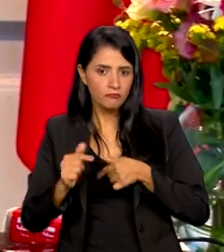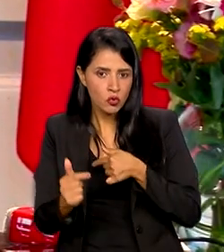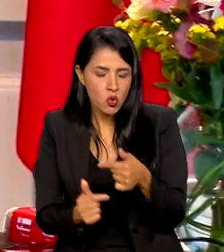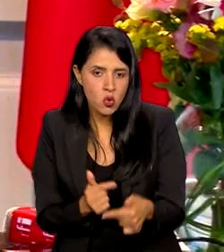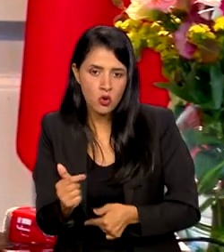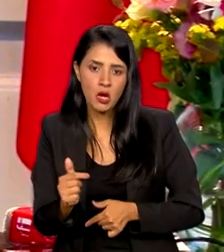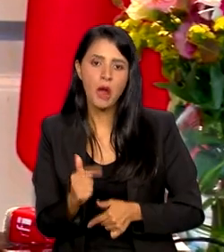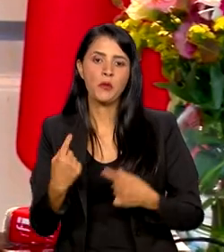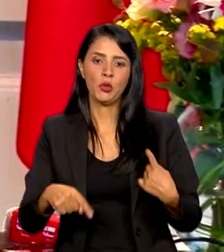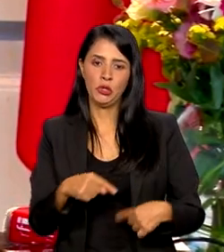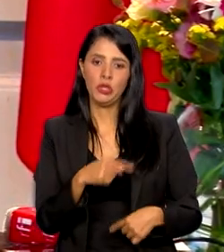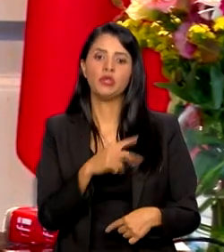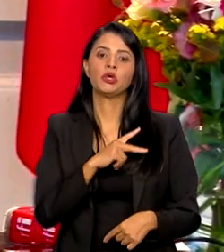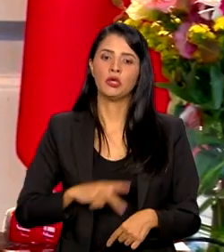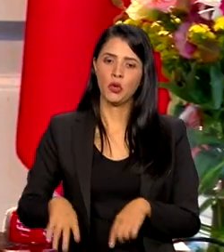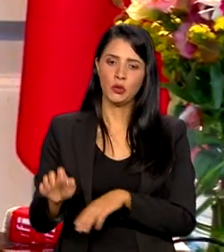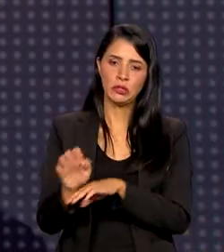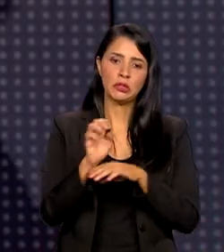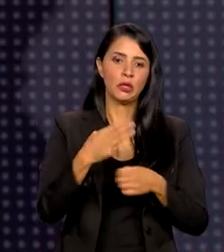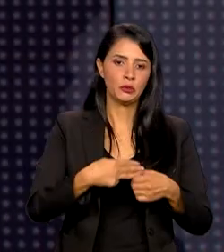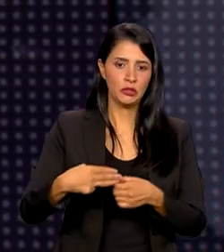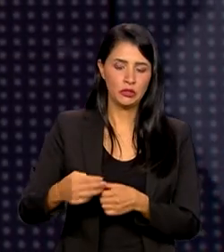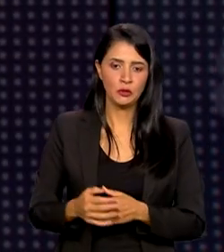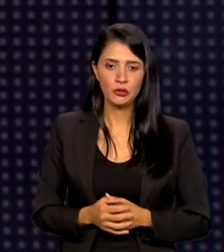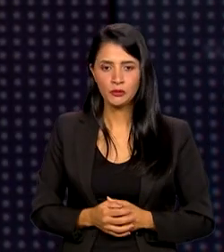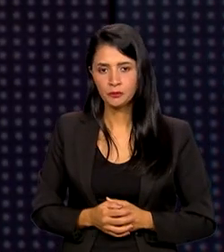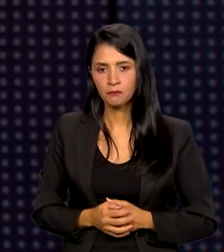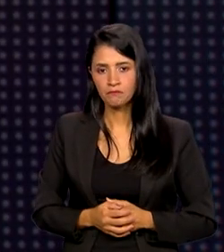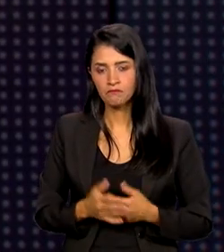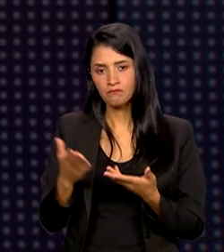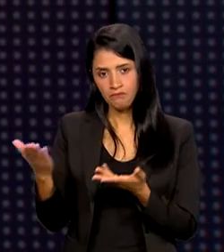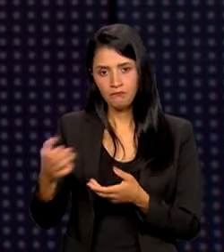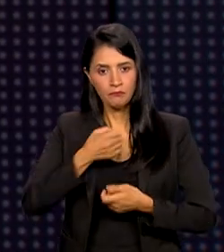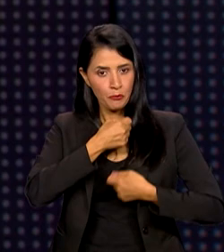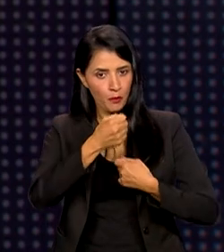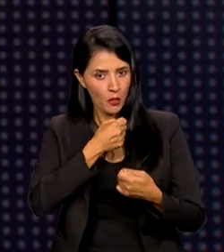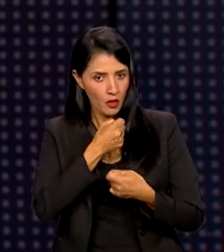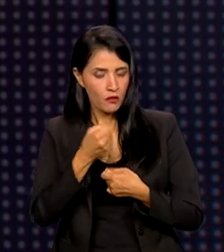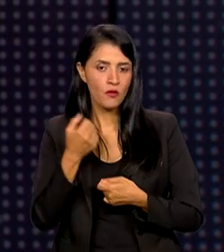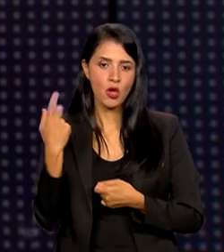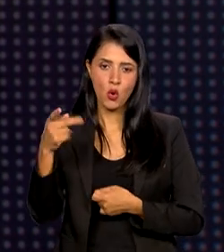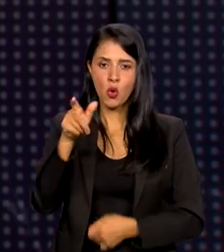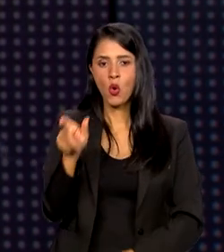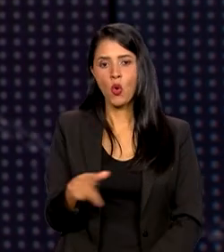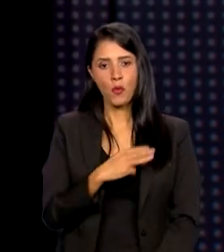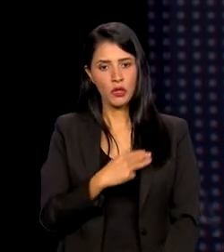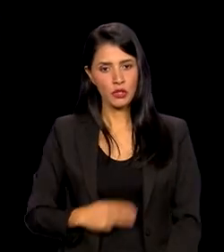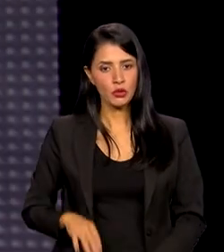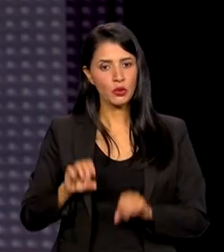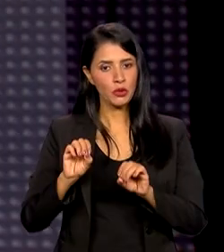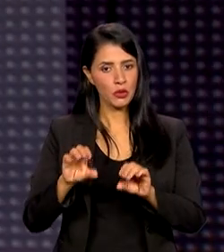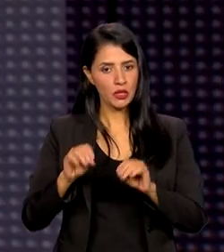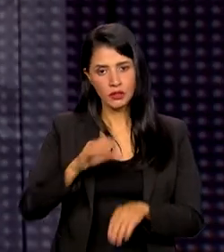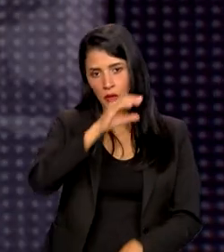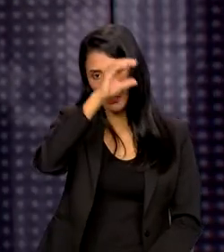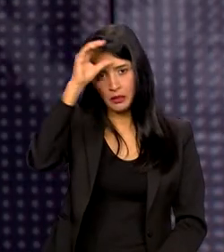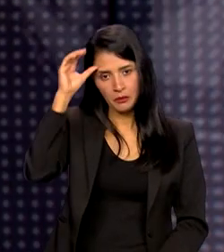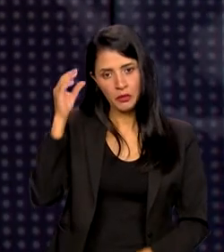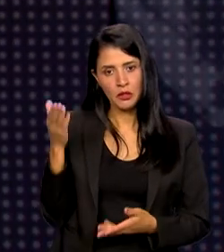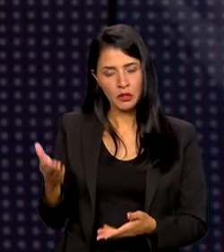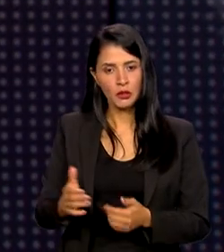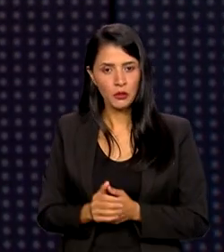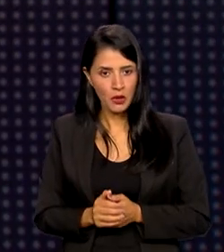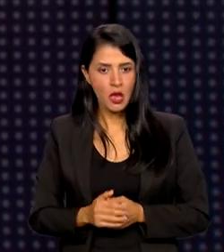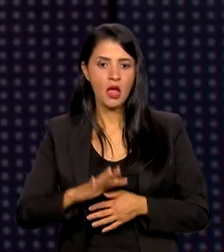que são os estados e municípios brasileiros. Essa foi a entrevista coletiva com o ministro da Educação, Camilo Santana.